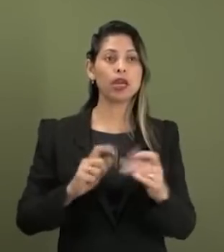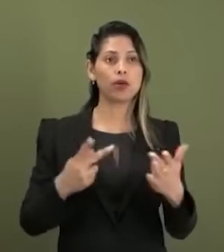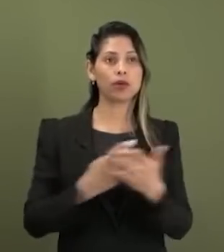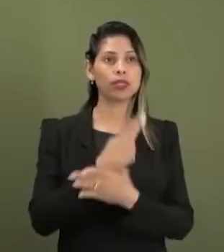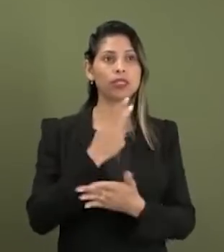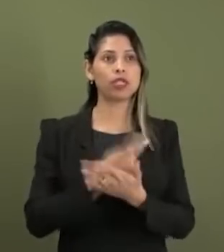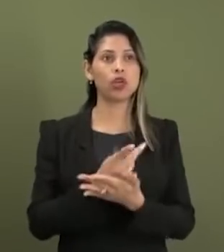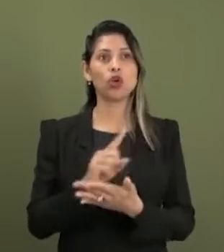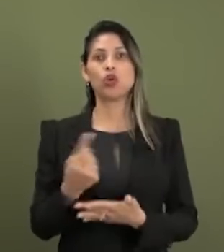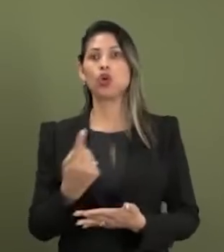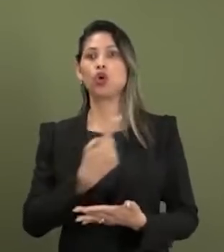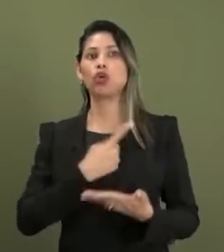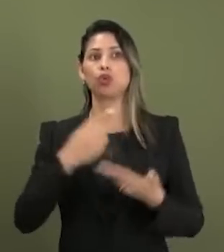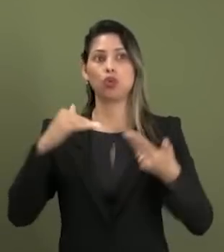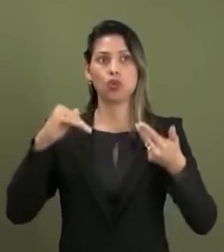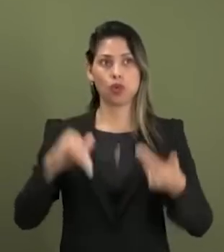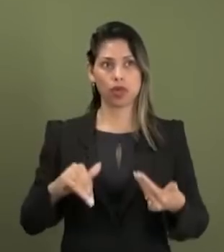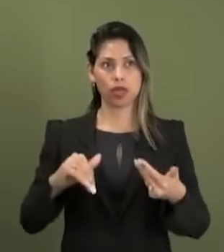Congresso Nacional Brasileiro.